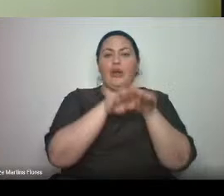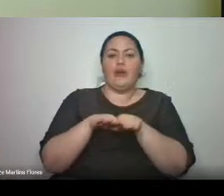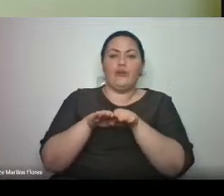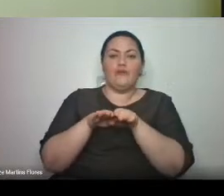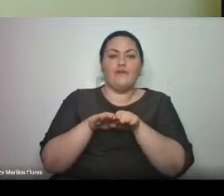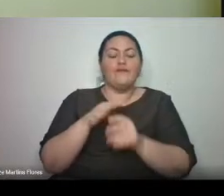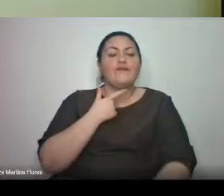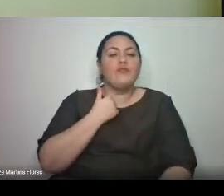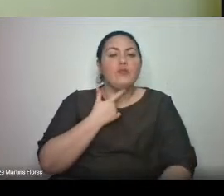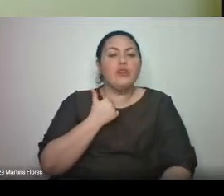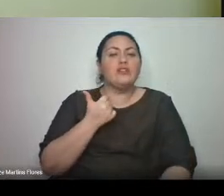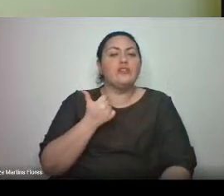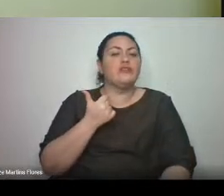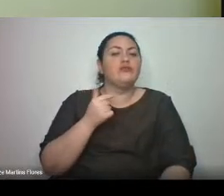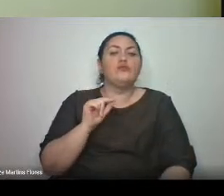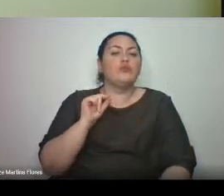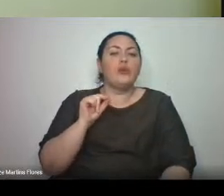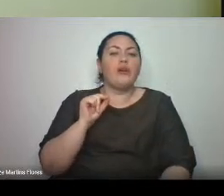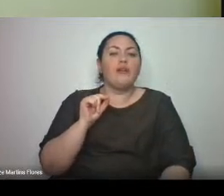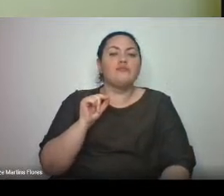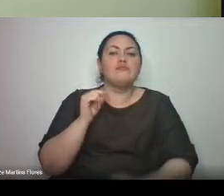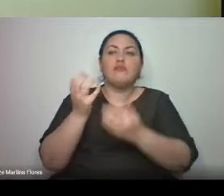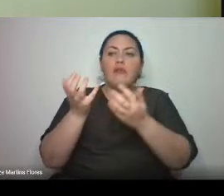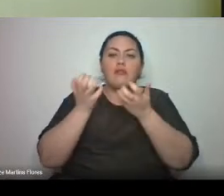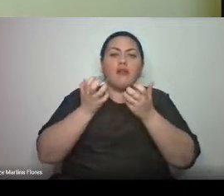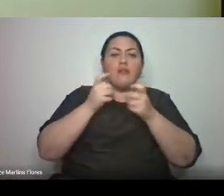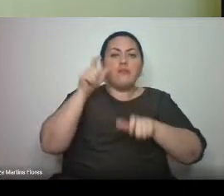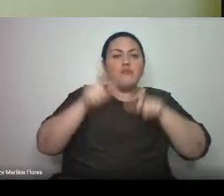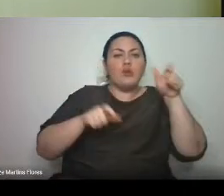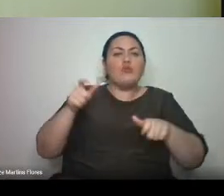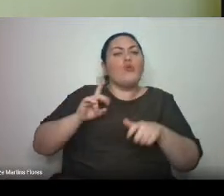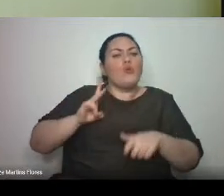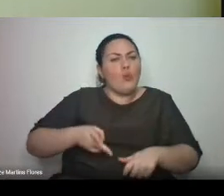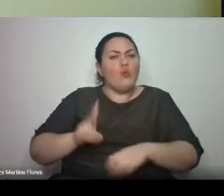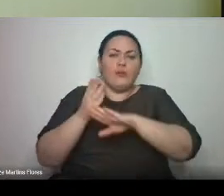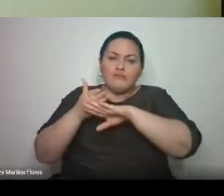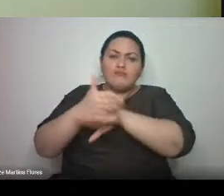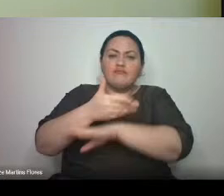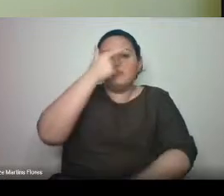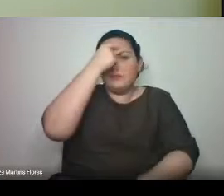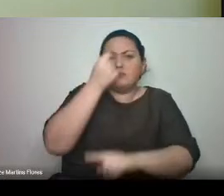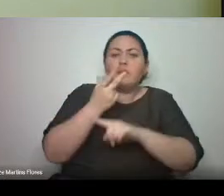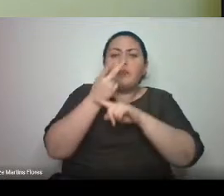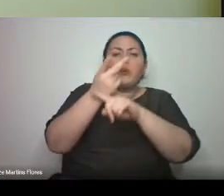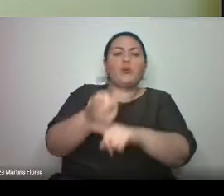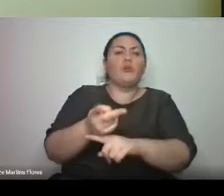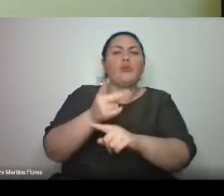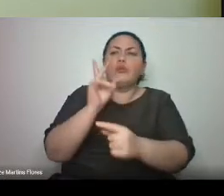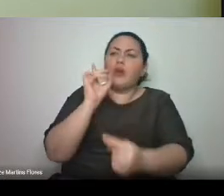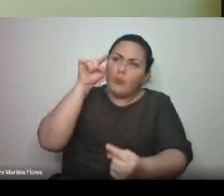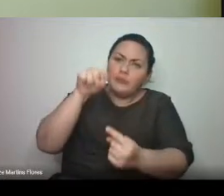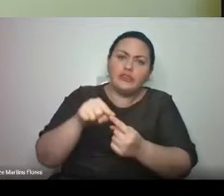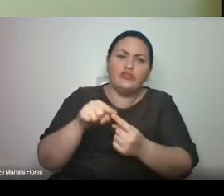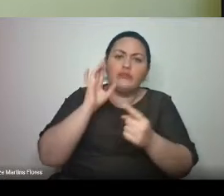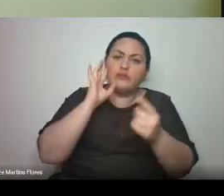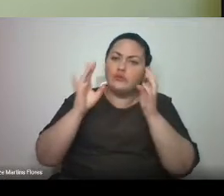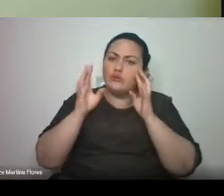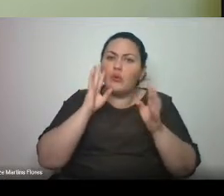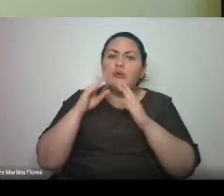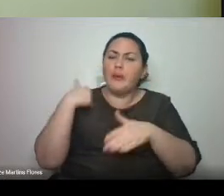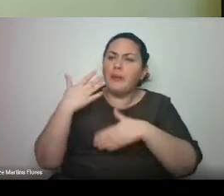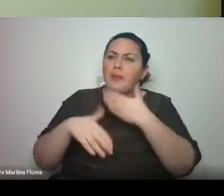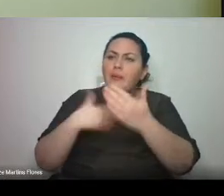entrando, buscando um sonho de uma formação profissional, e elas terminam esse ciclo com expectativas.